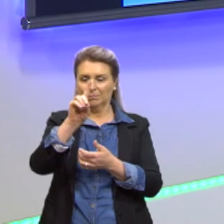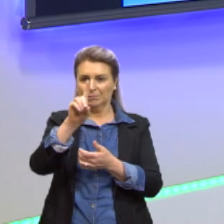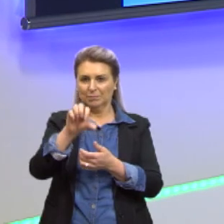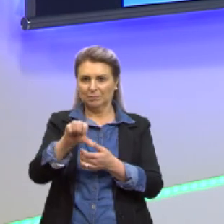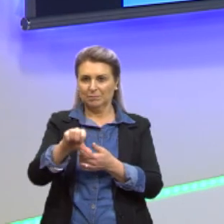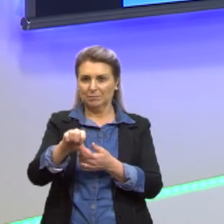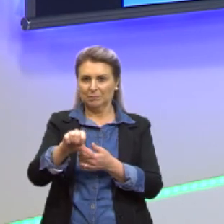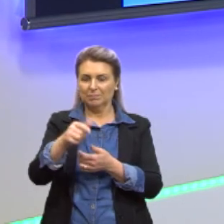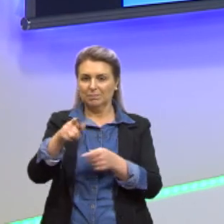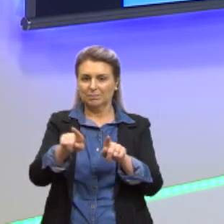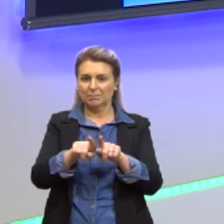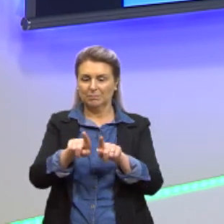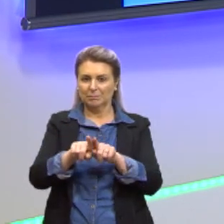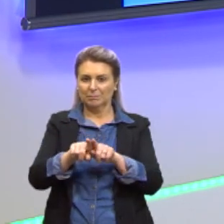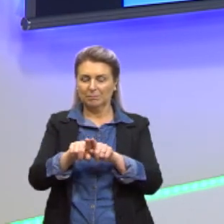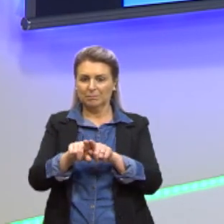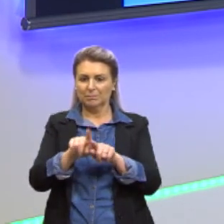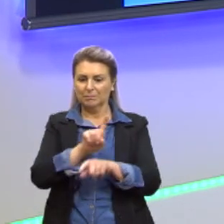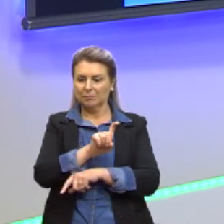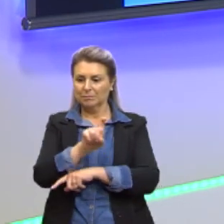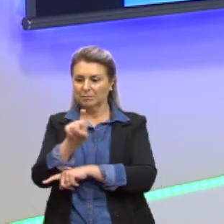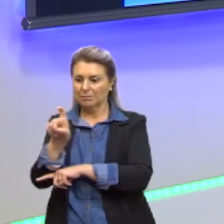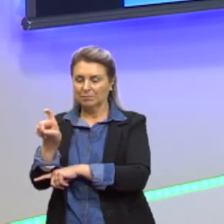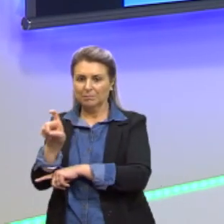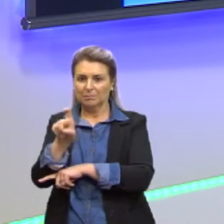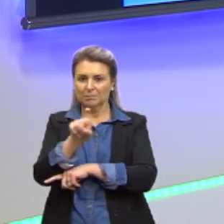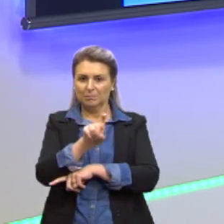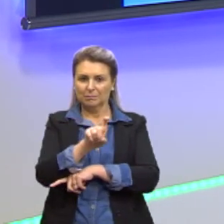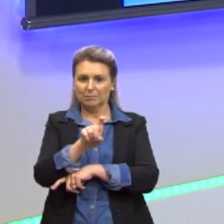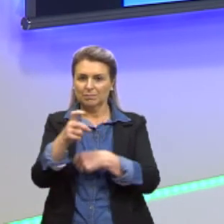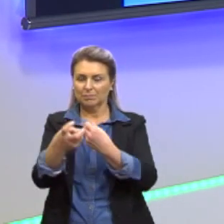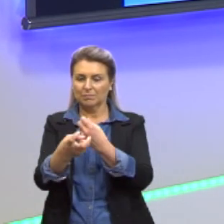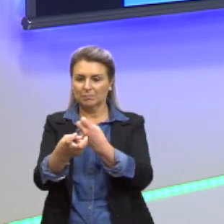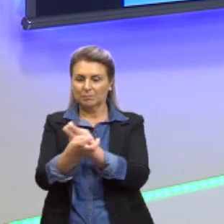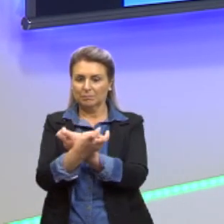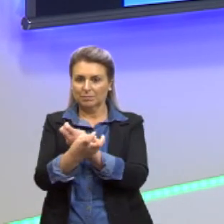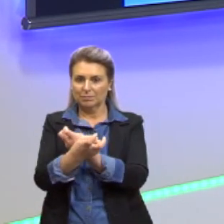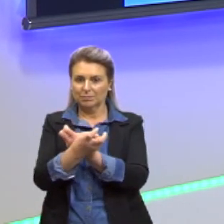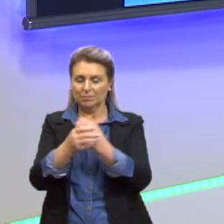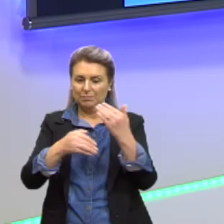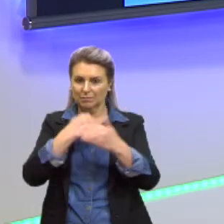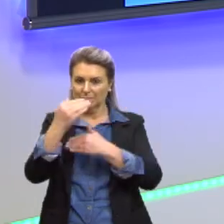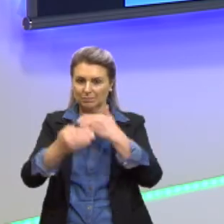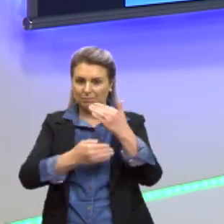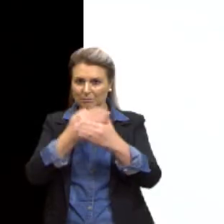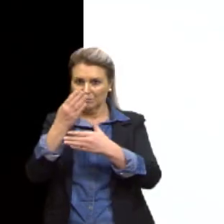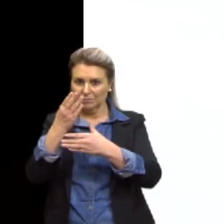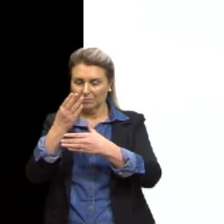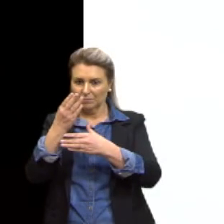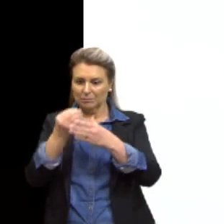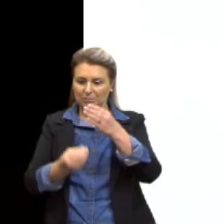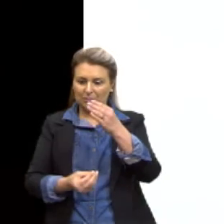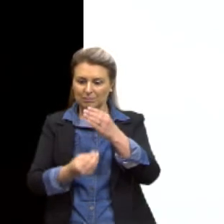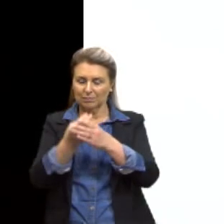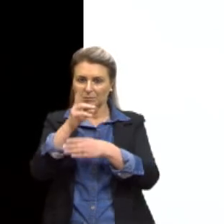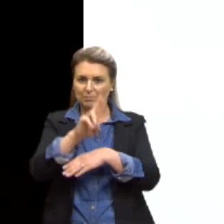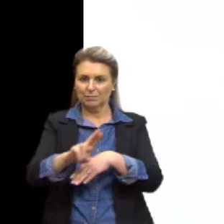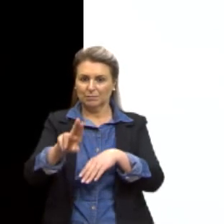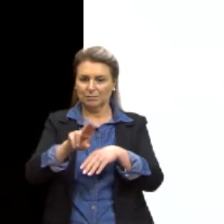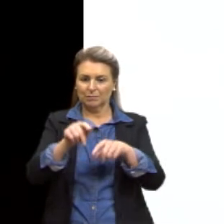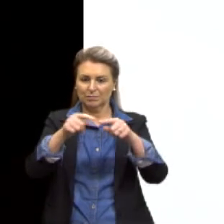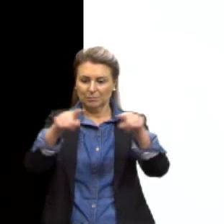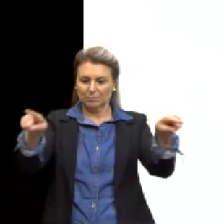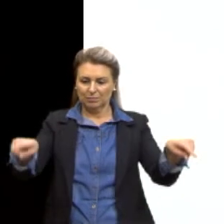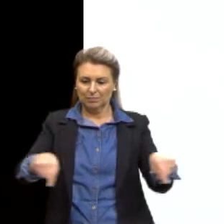um herbicida de largo espectro foi desenvolvido para utilização em lavouras. Ele atua